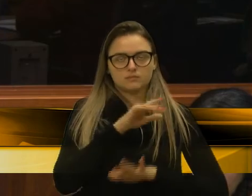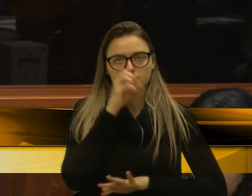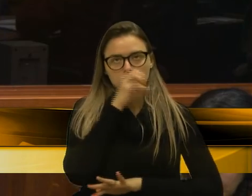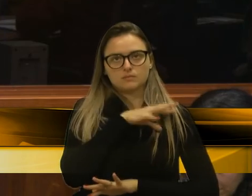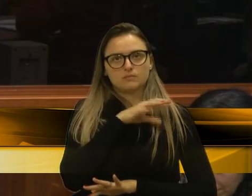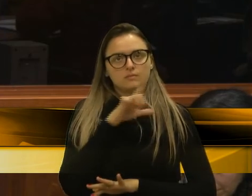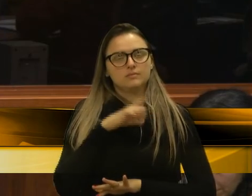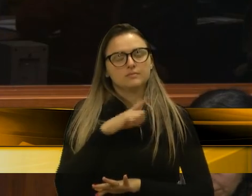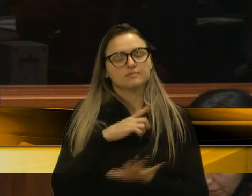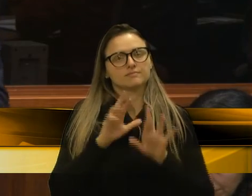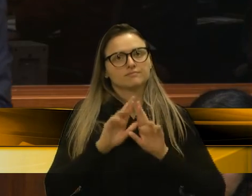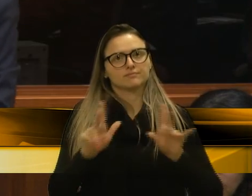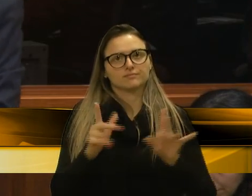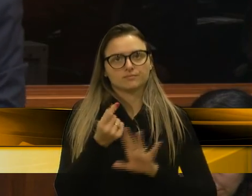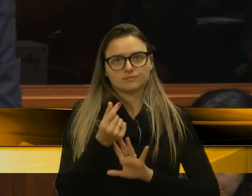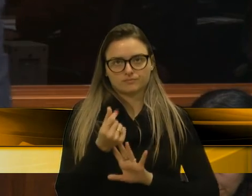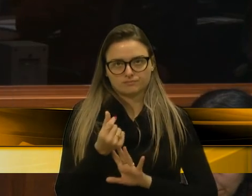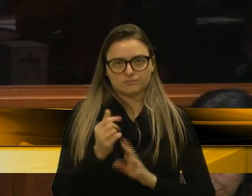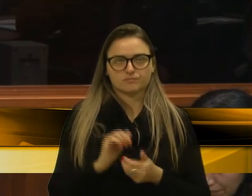está se fazendo.